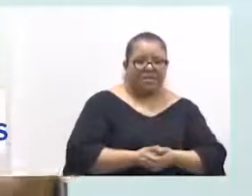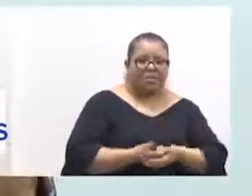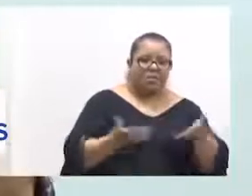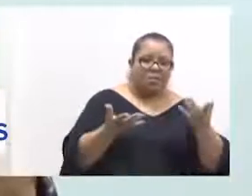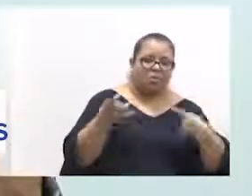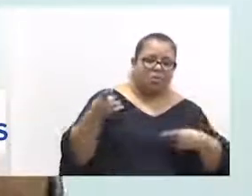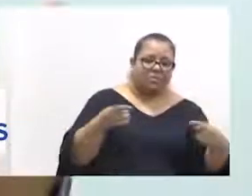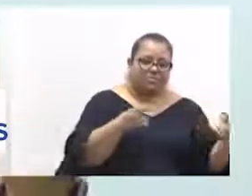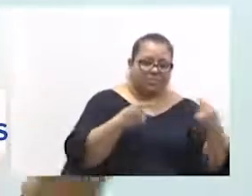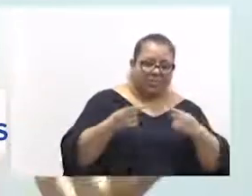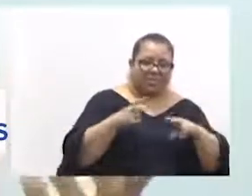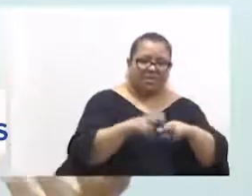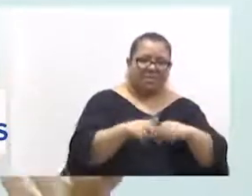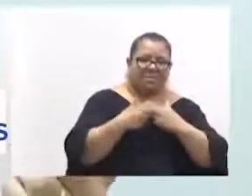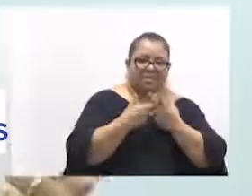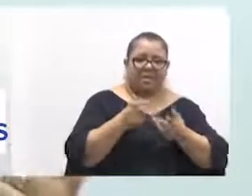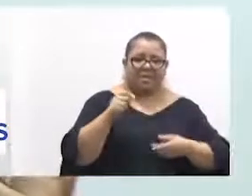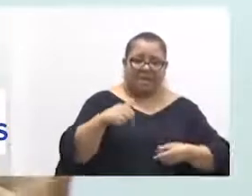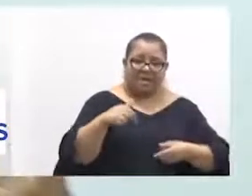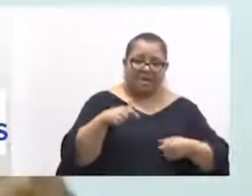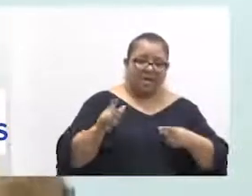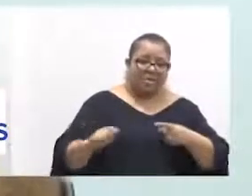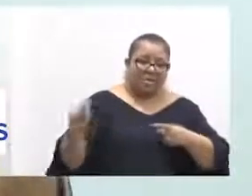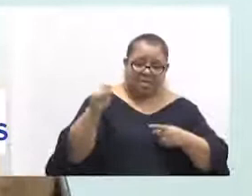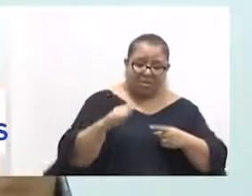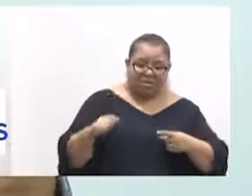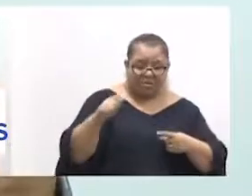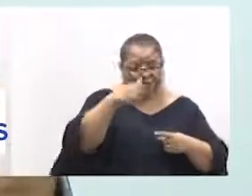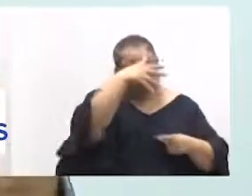muito, por exemplo, uma PAC Mato Grosso, que seria